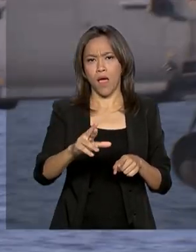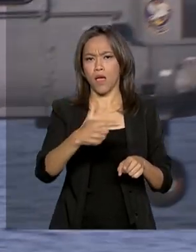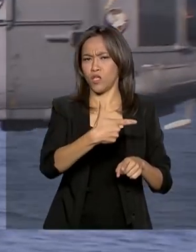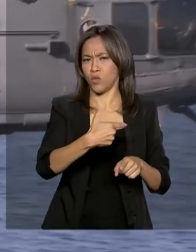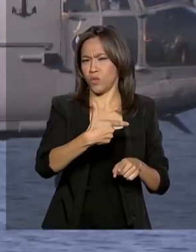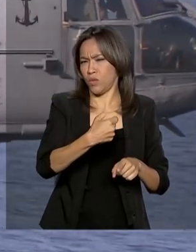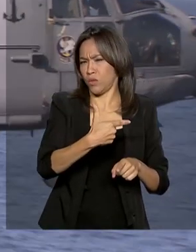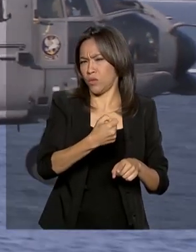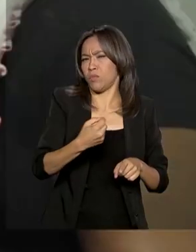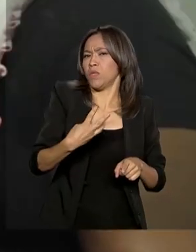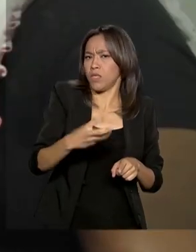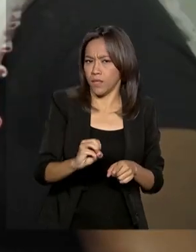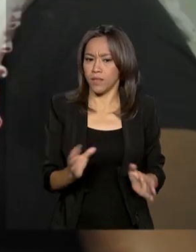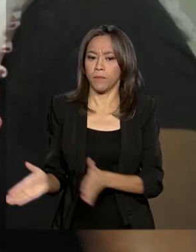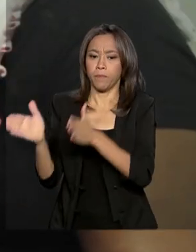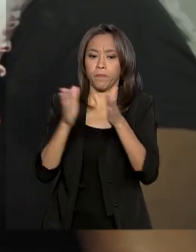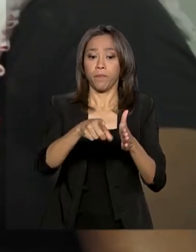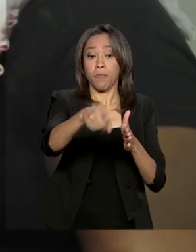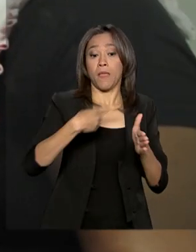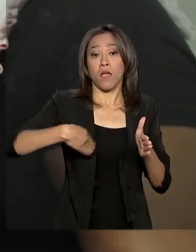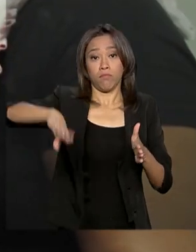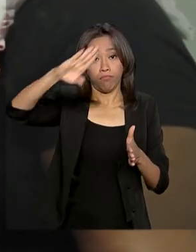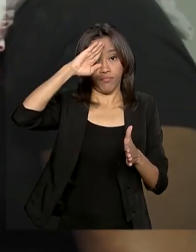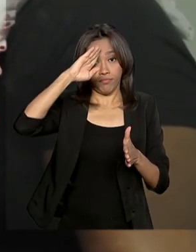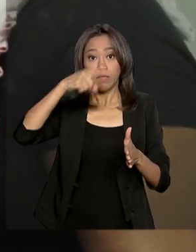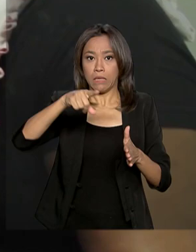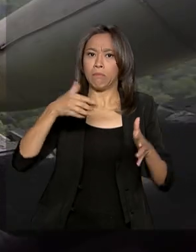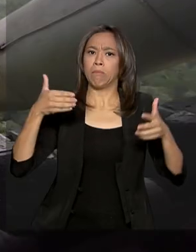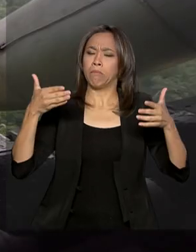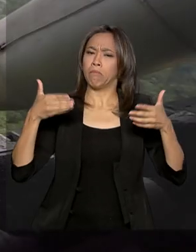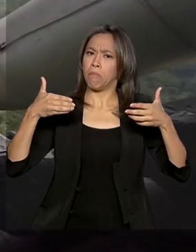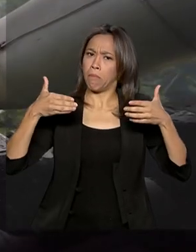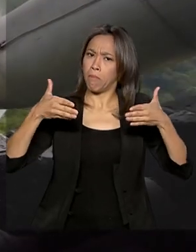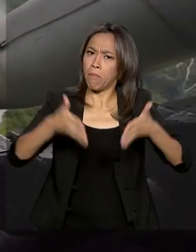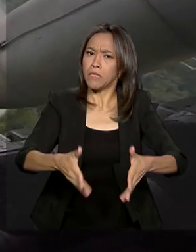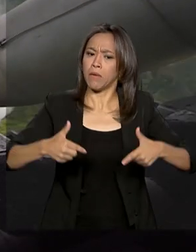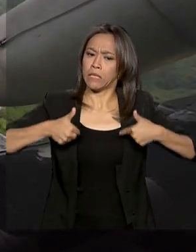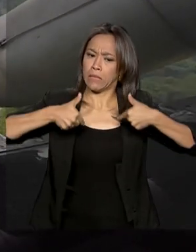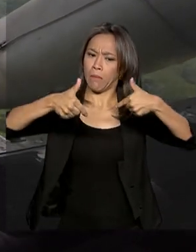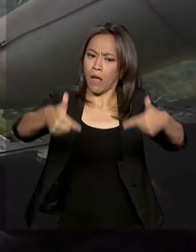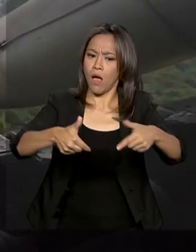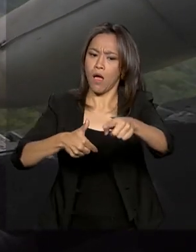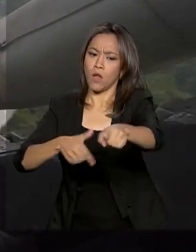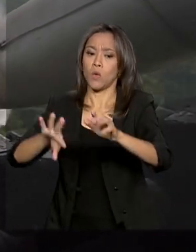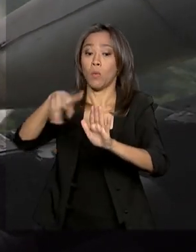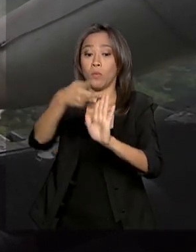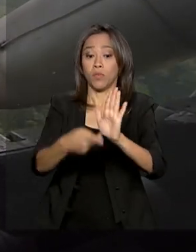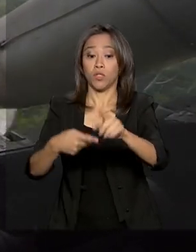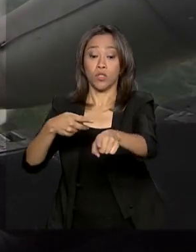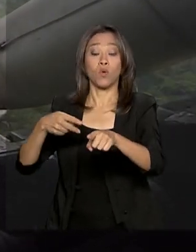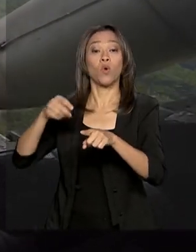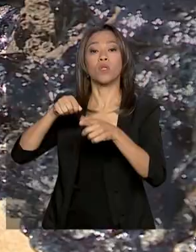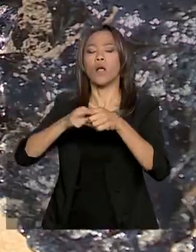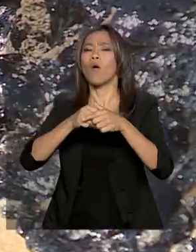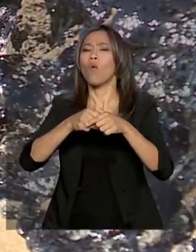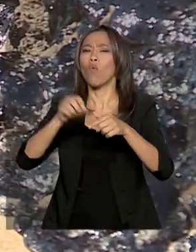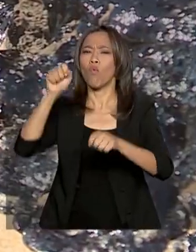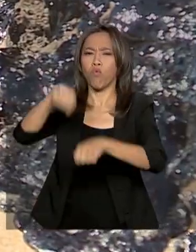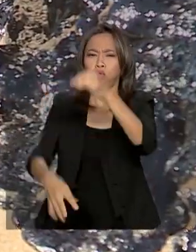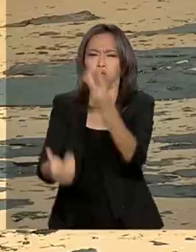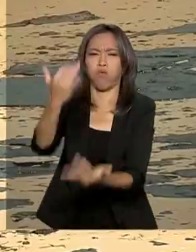Naval tem participado de eventos recentes do dia a dia do brasileiro. Operação Verde Brasil, de combate ao fogo na Amazônia,